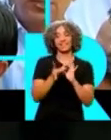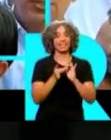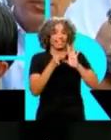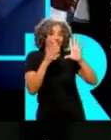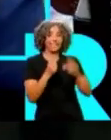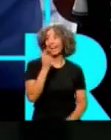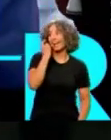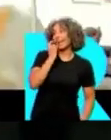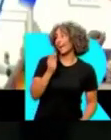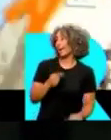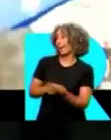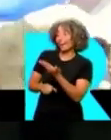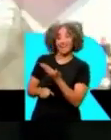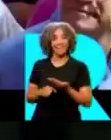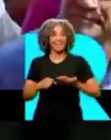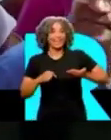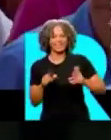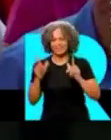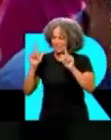Deixa o